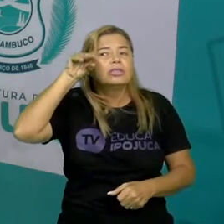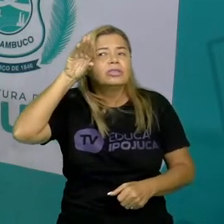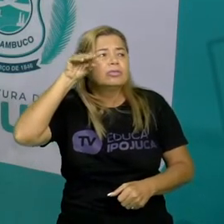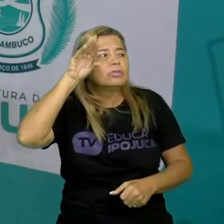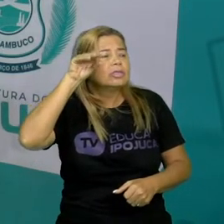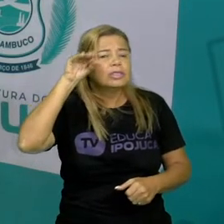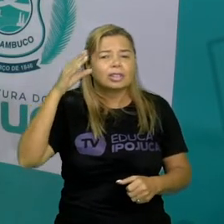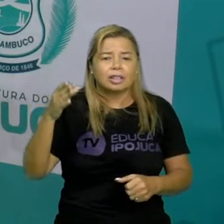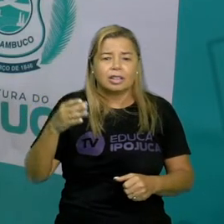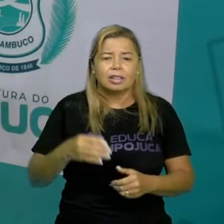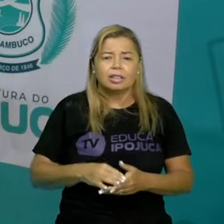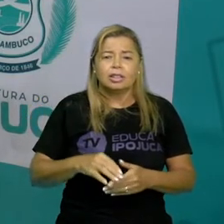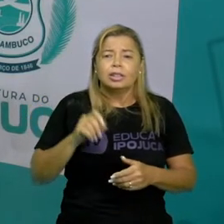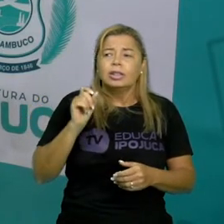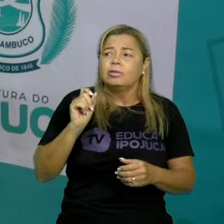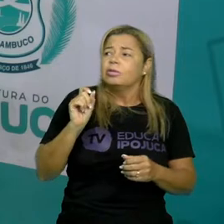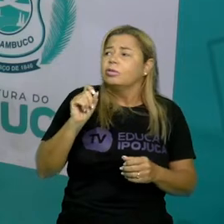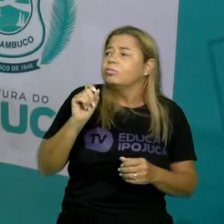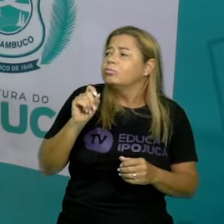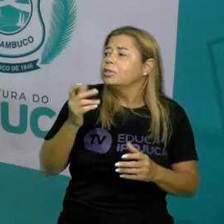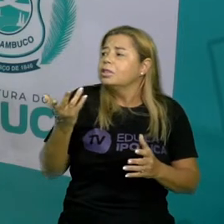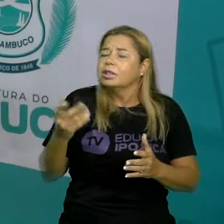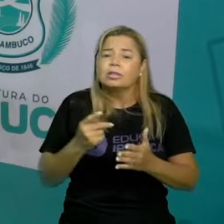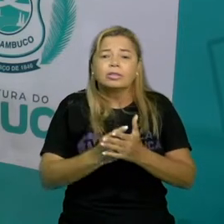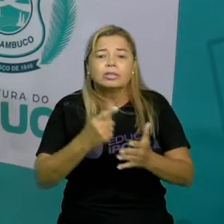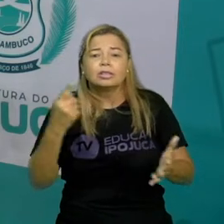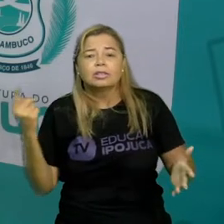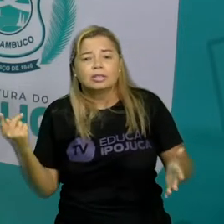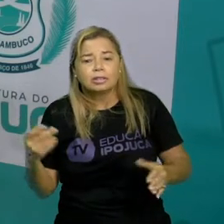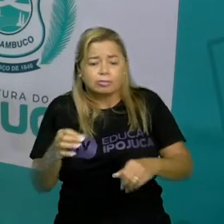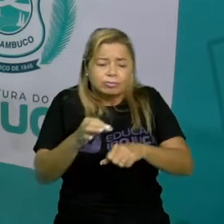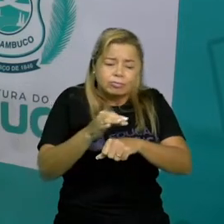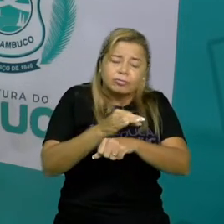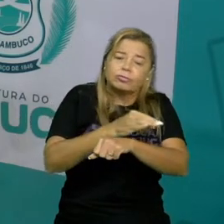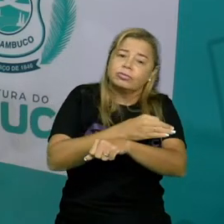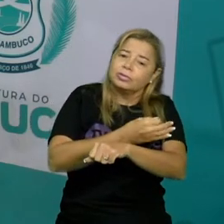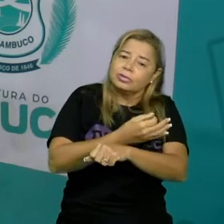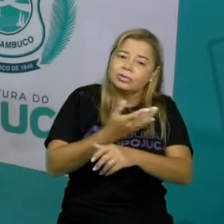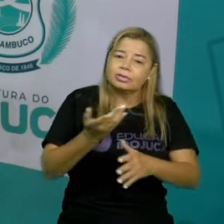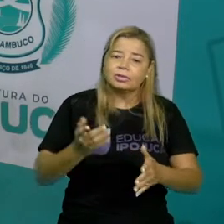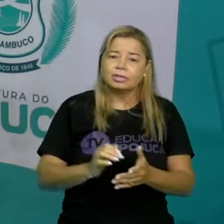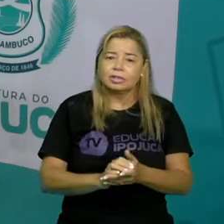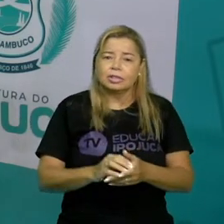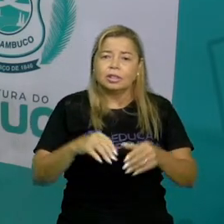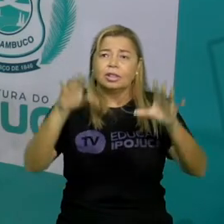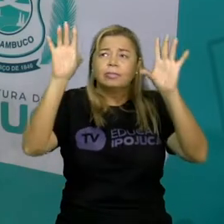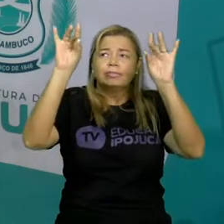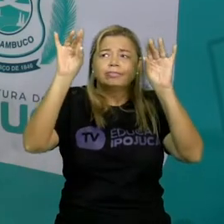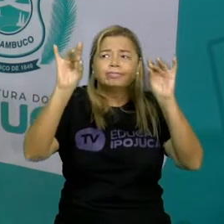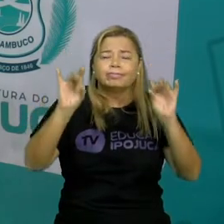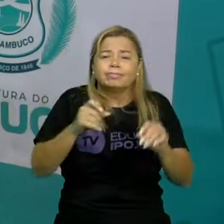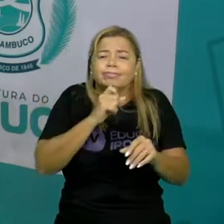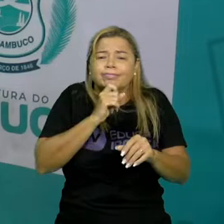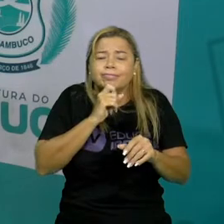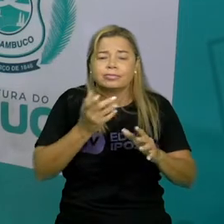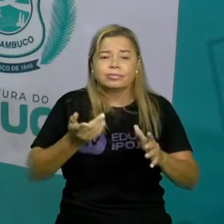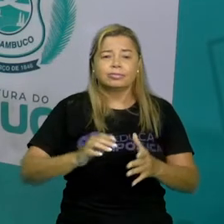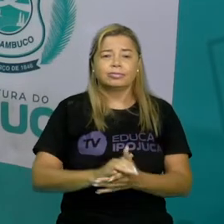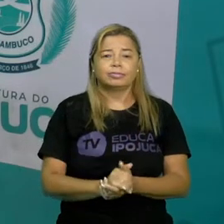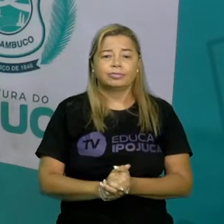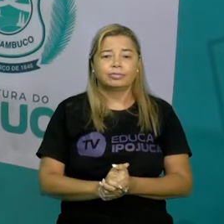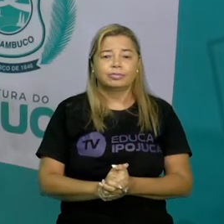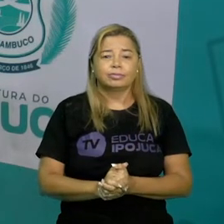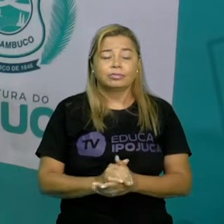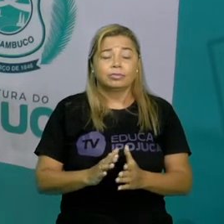ver o que a formiguinha ia fazer para se livrar do flocos de neve do seu pezinho a